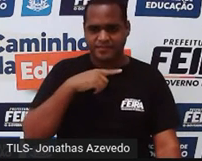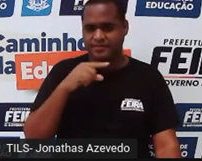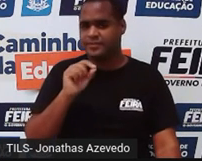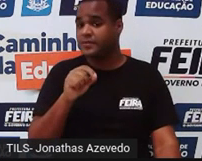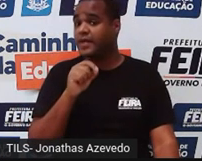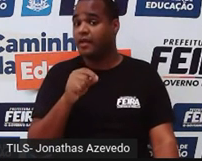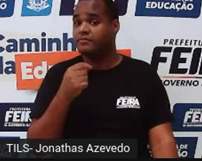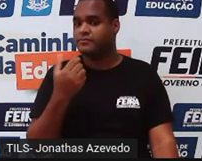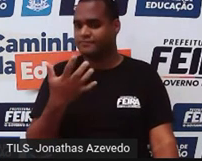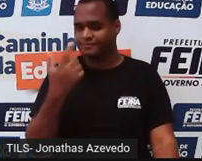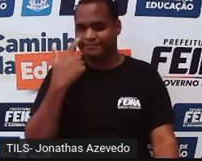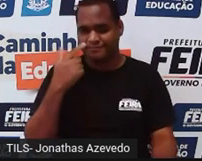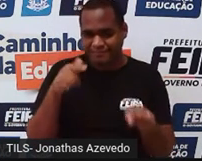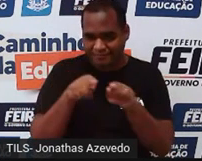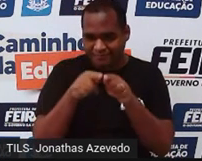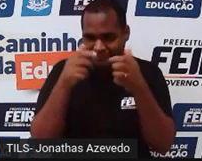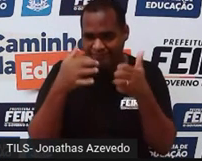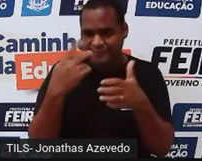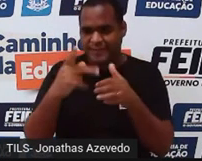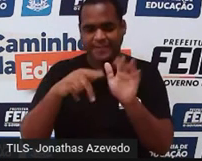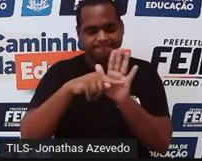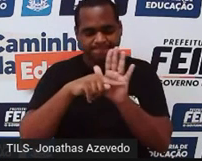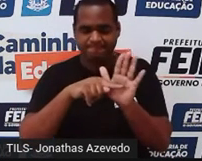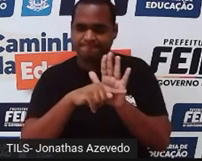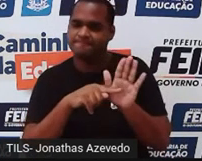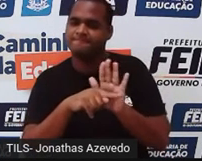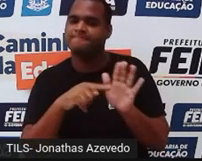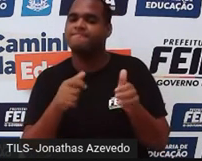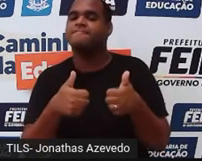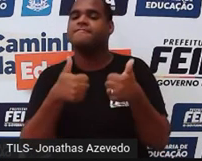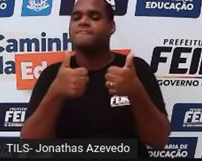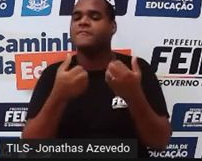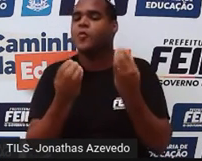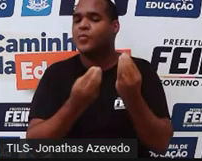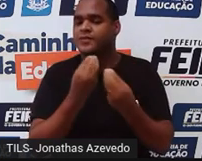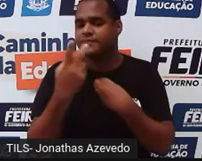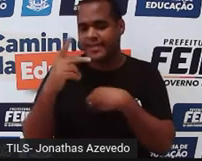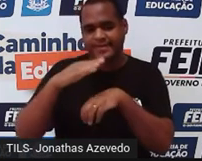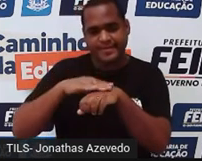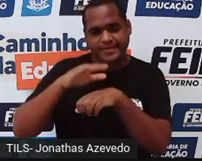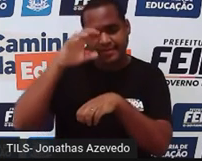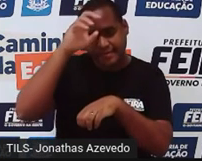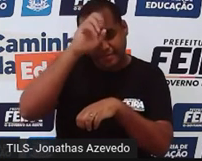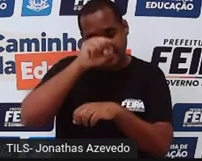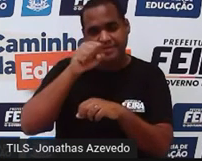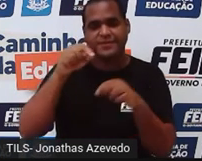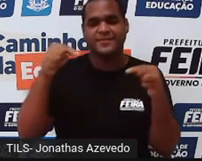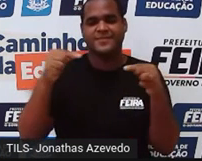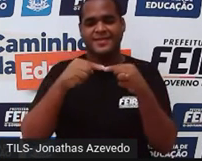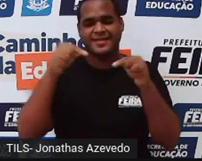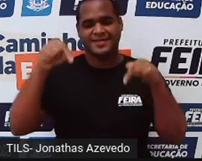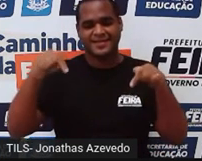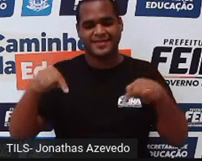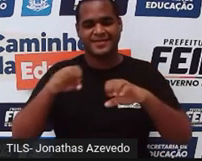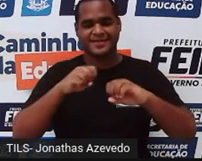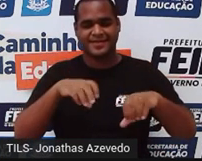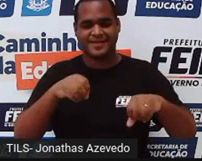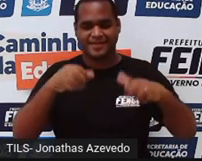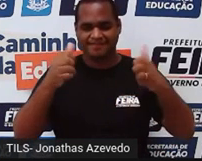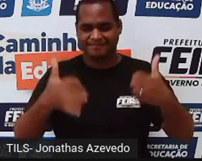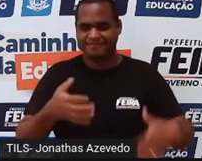bom? E aí você vai estar avaliando o seu aprendizado aqui nessa aula, tá bom?